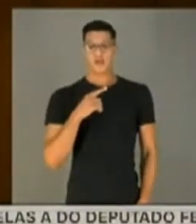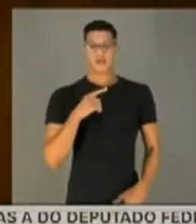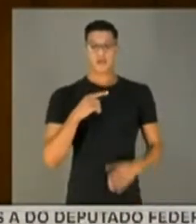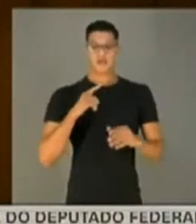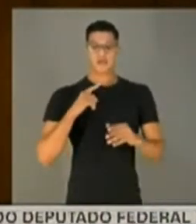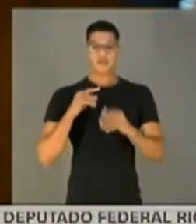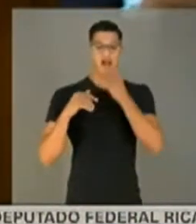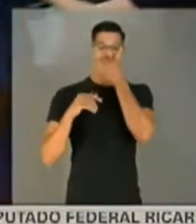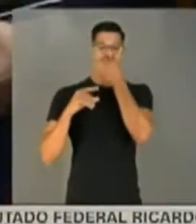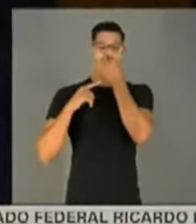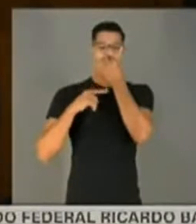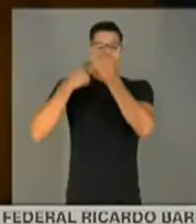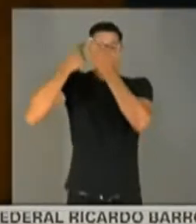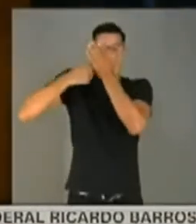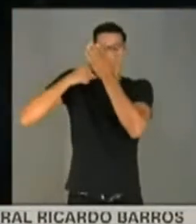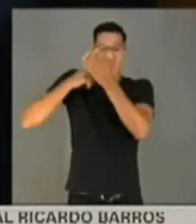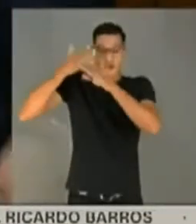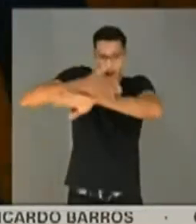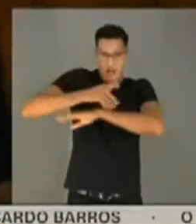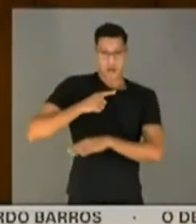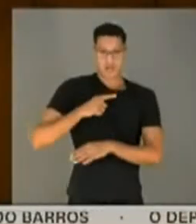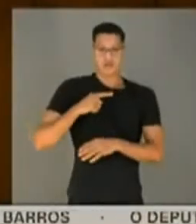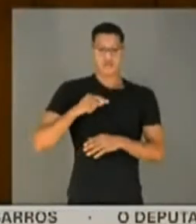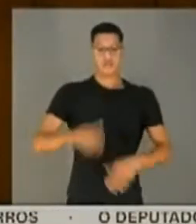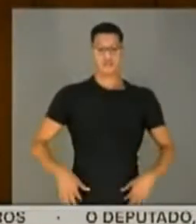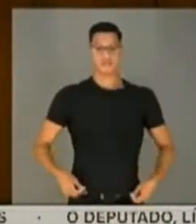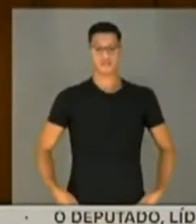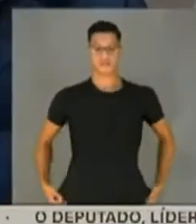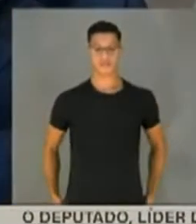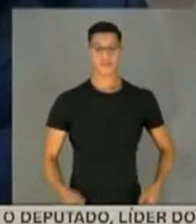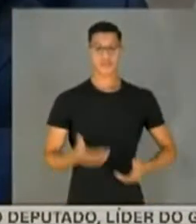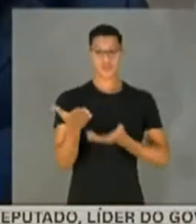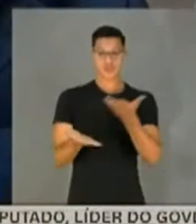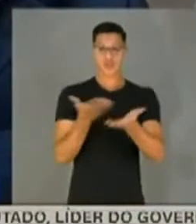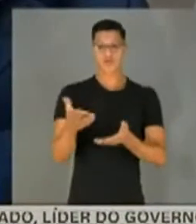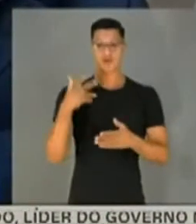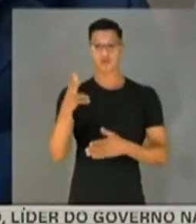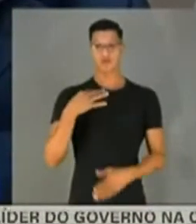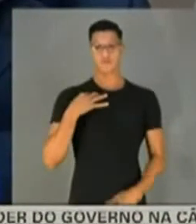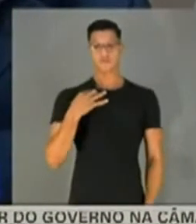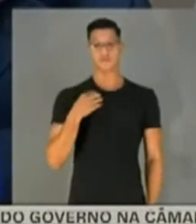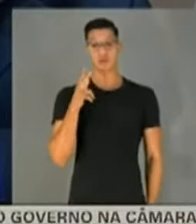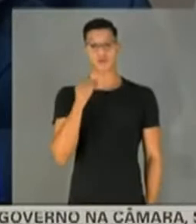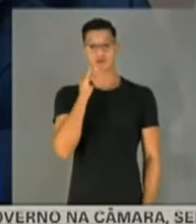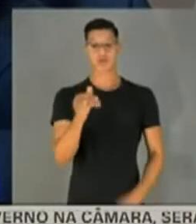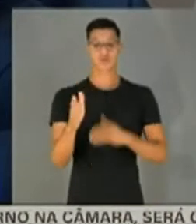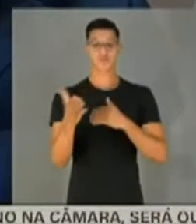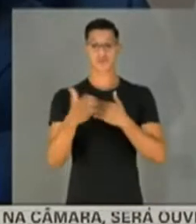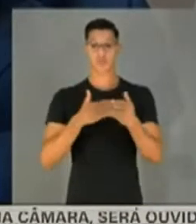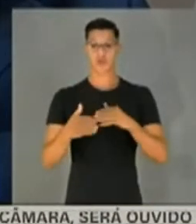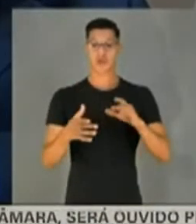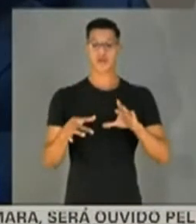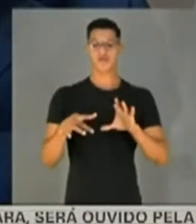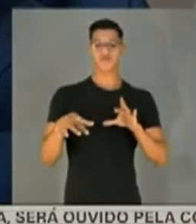compromisso de participar, de servir como voluntário, como o senhor bem disse, sem qualquer vínculo com